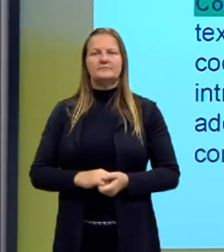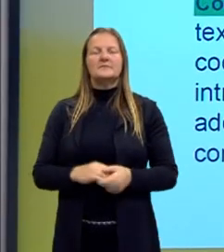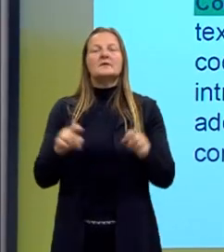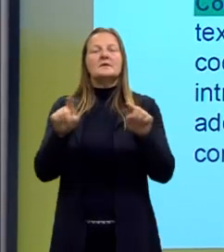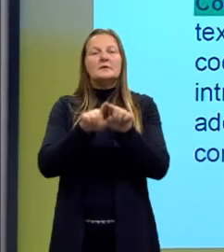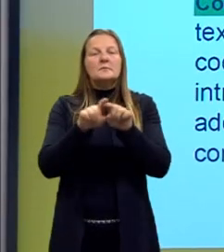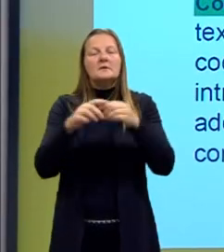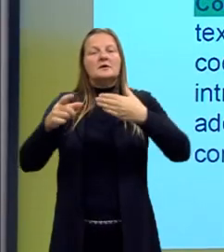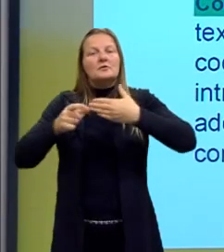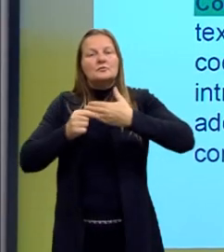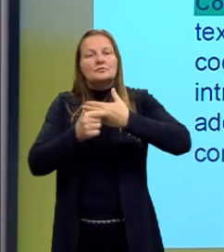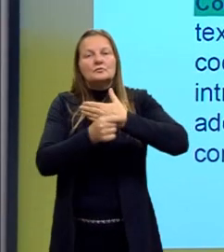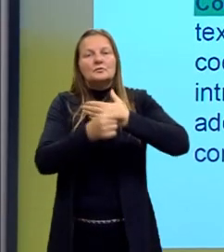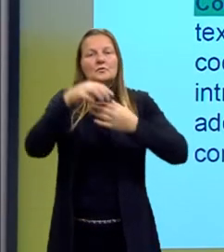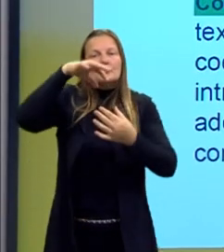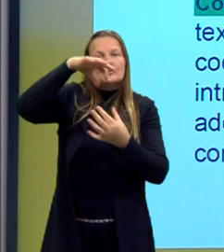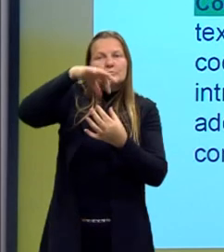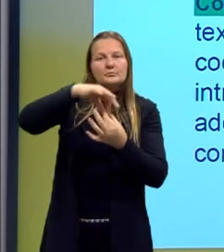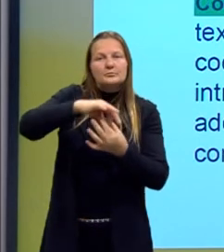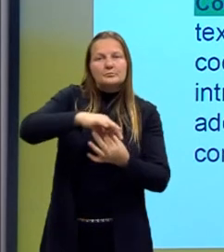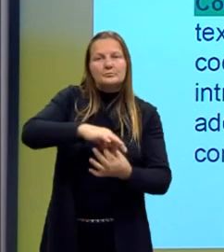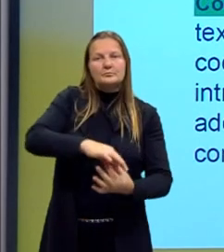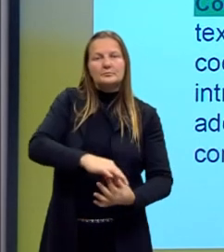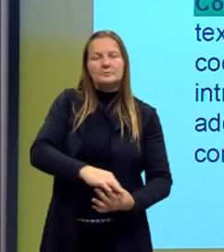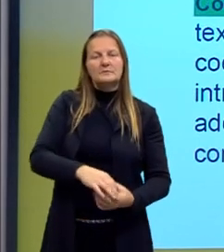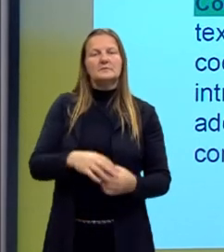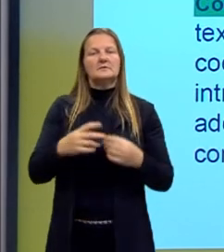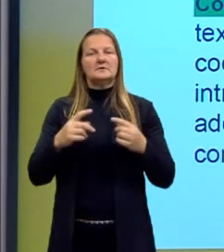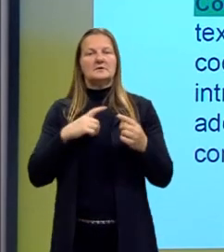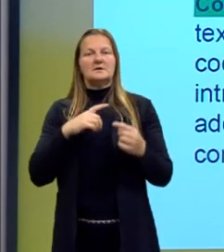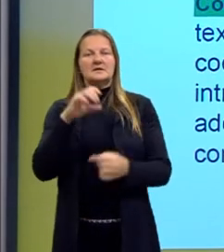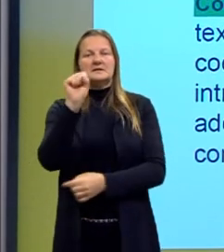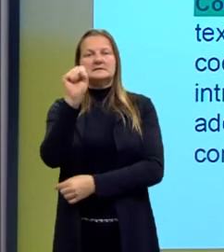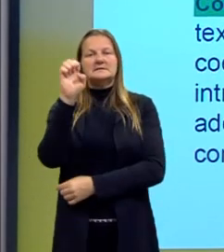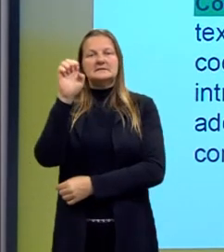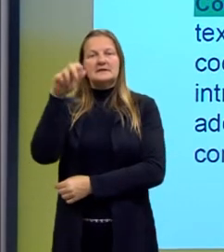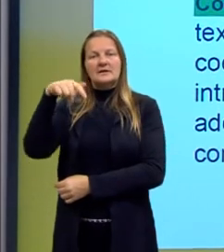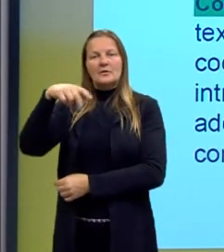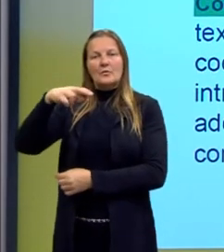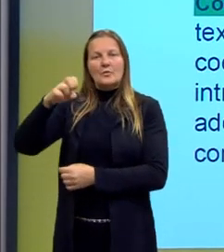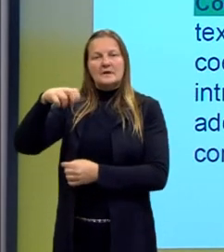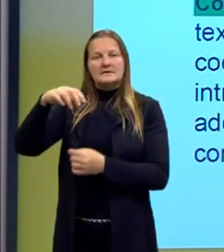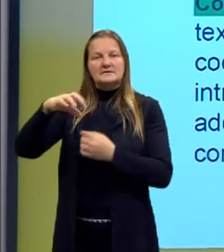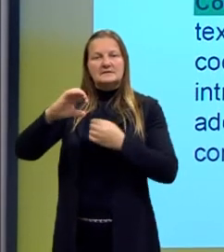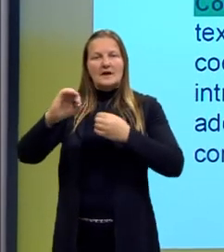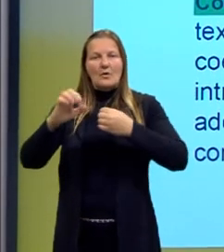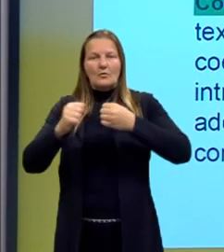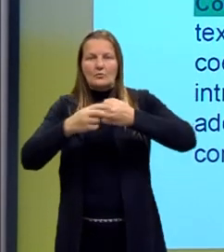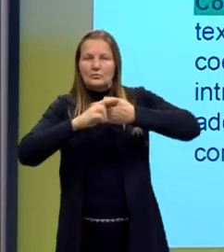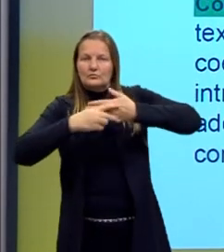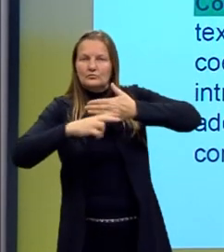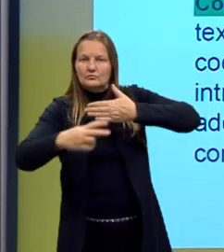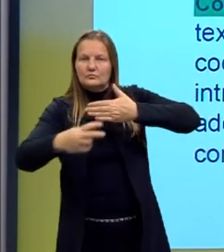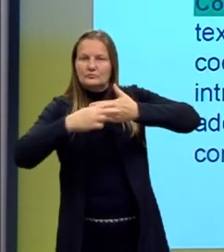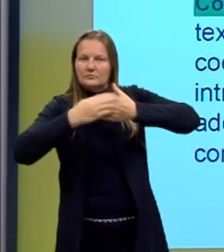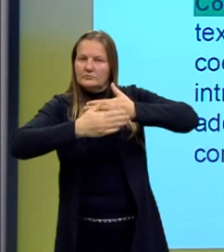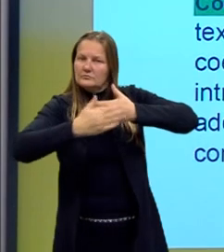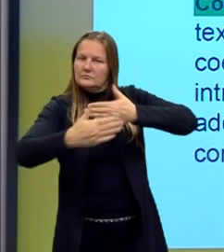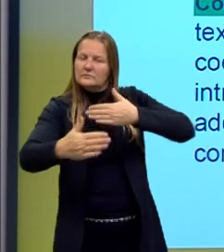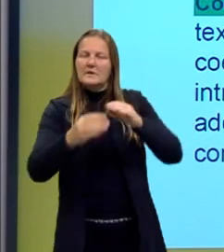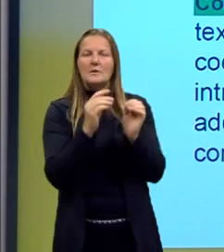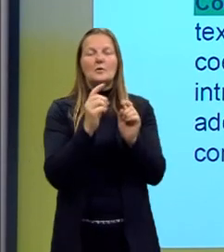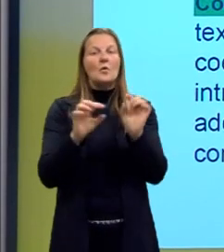coesão sequencial? Vamos lá. Coesão sequencial é usada quando se